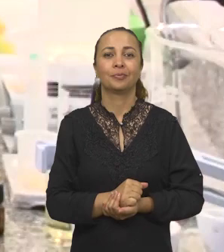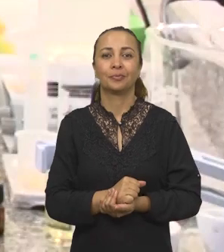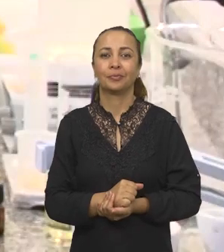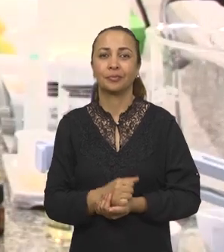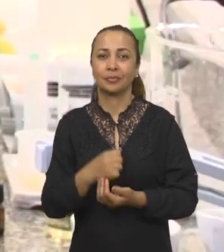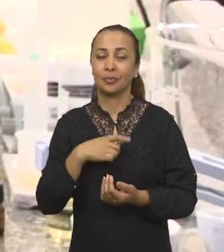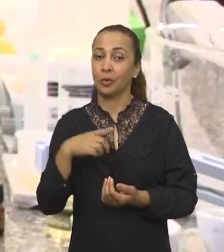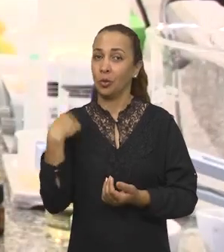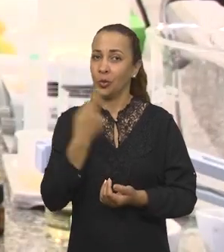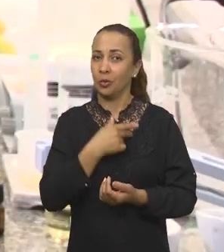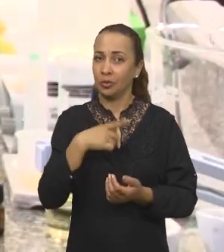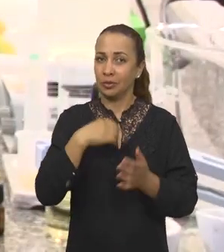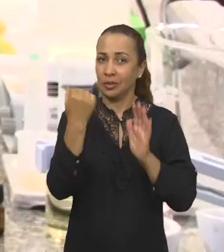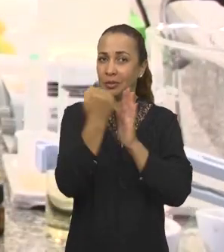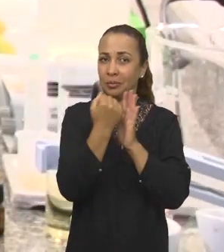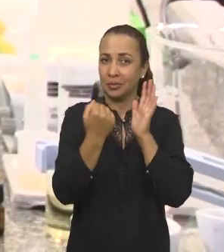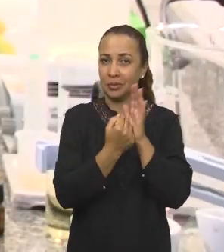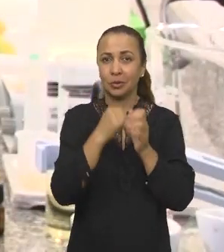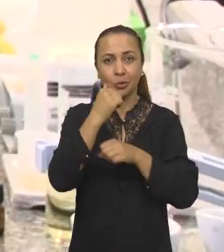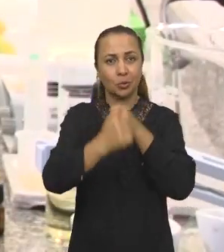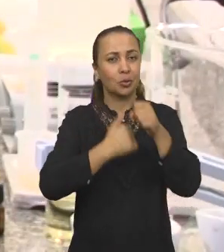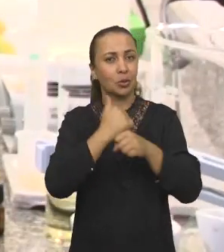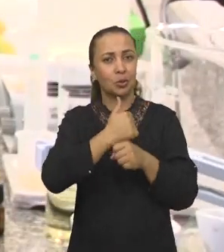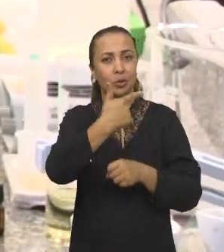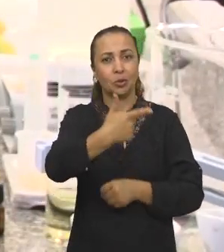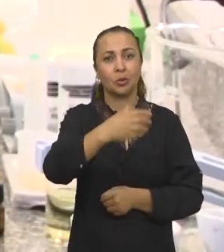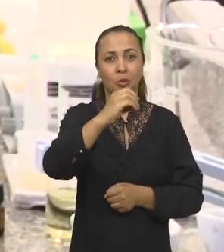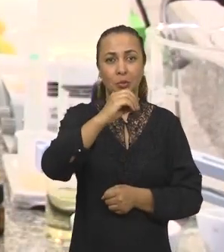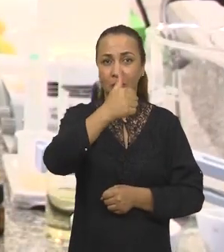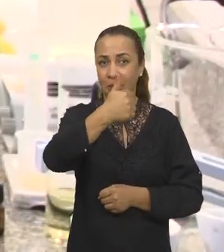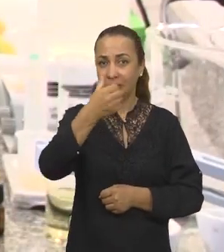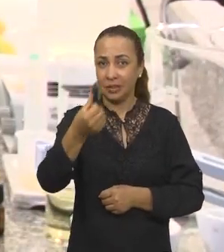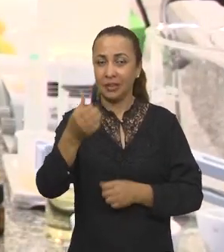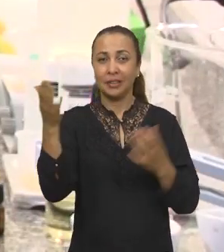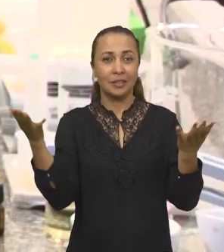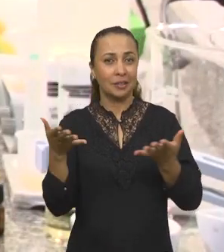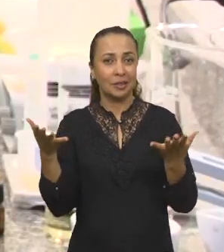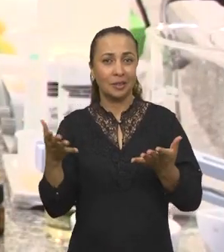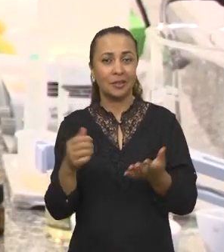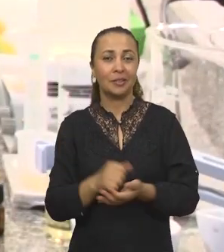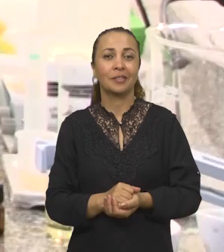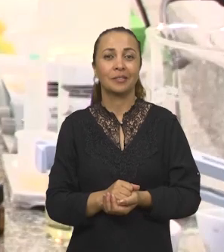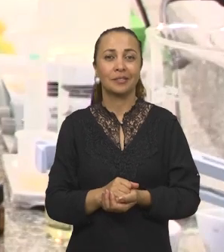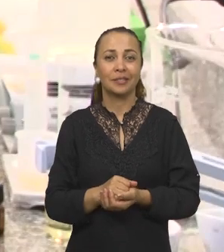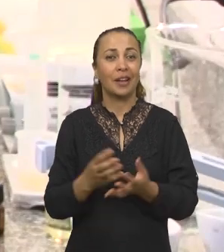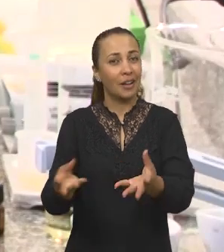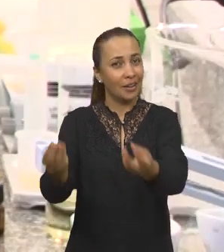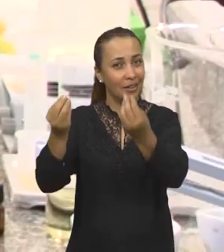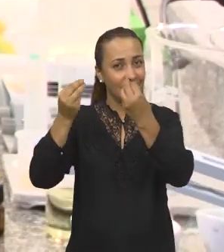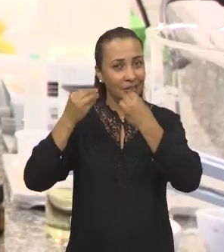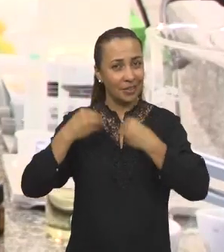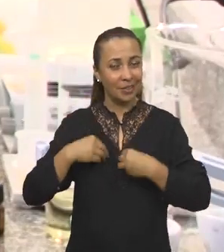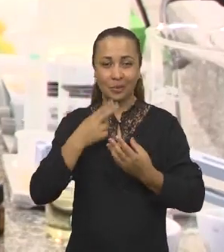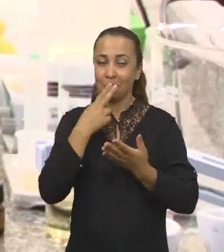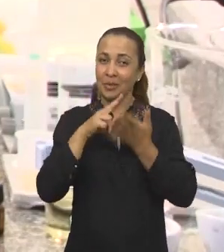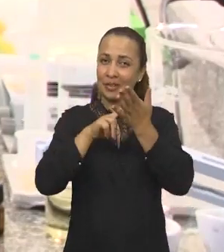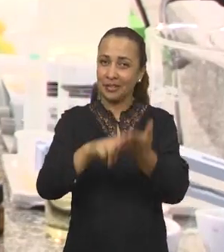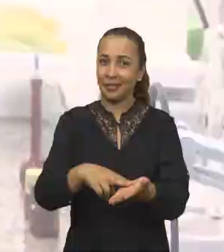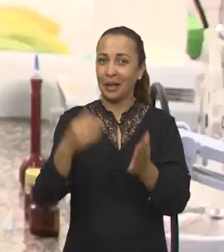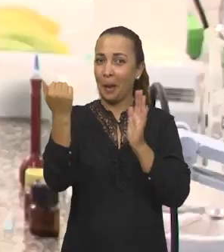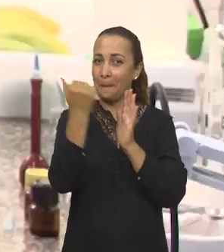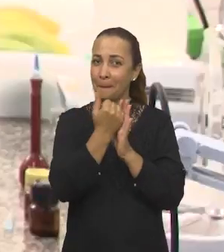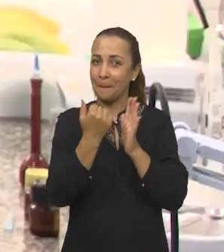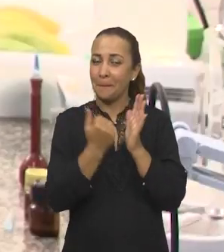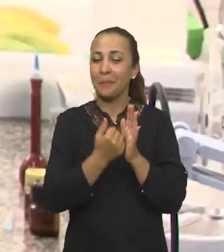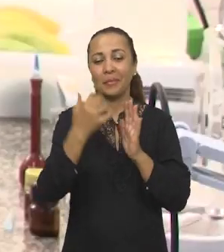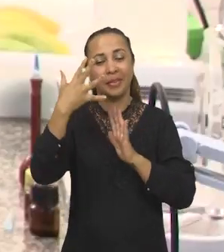submetemos a patente, né? Em 2016. E agora, a recebeu a carta patente, né?